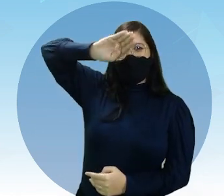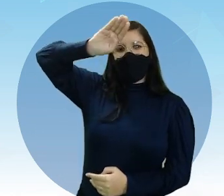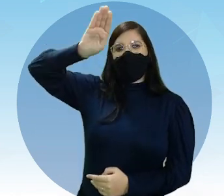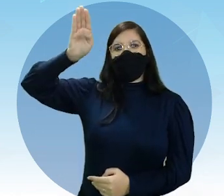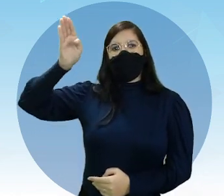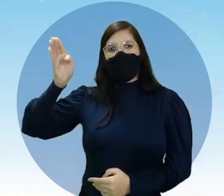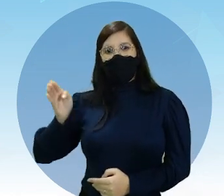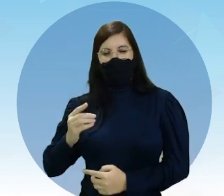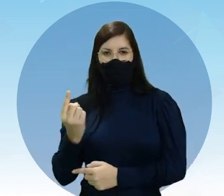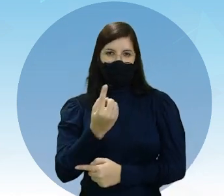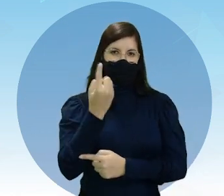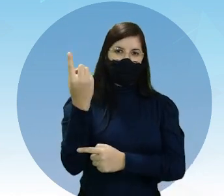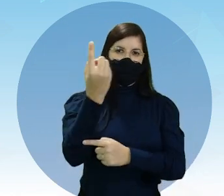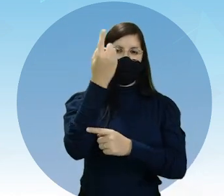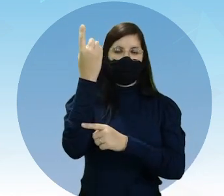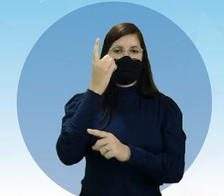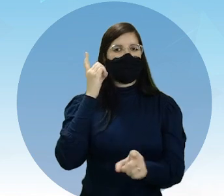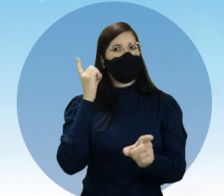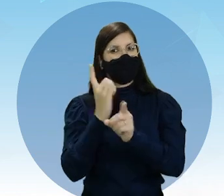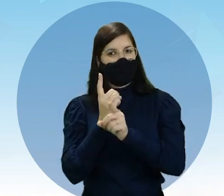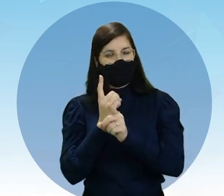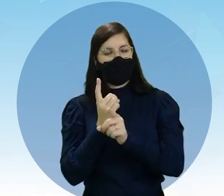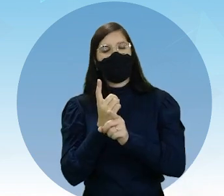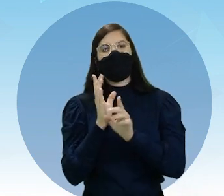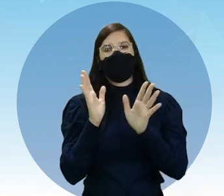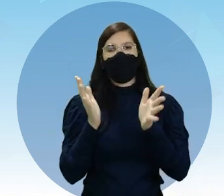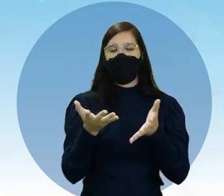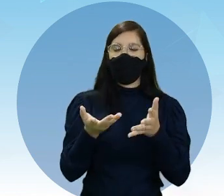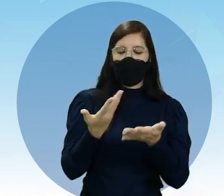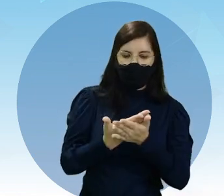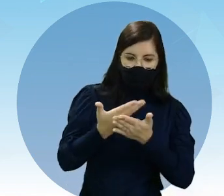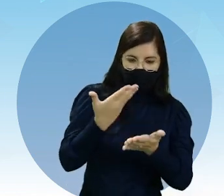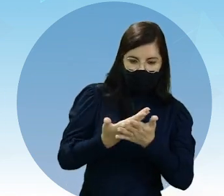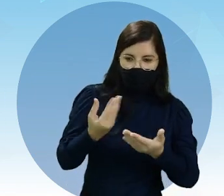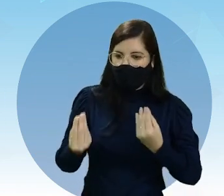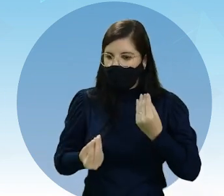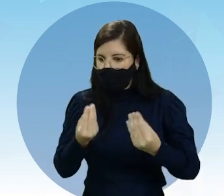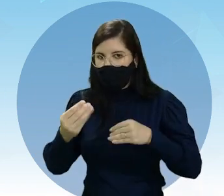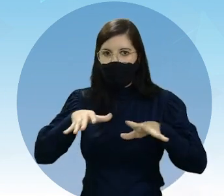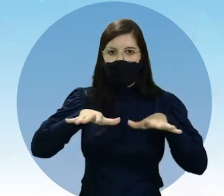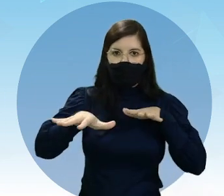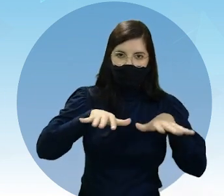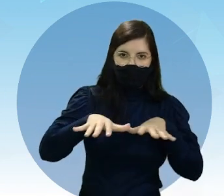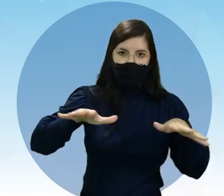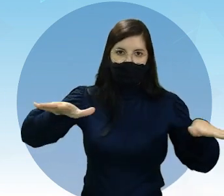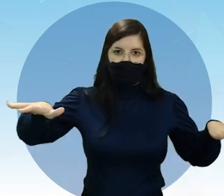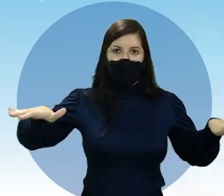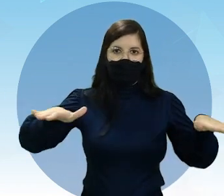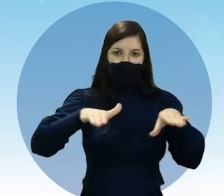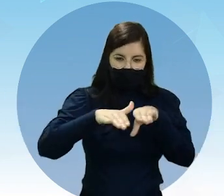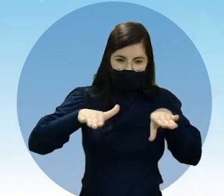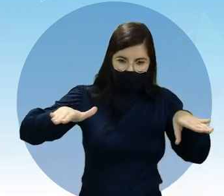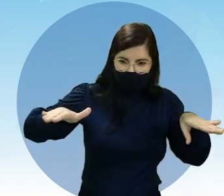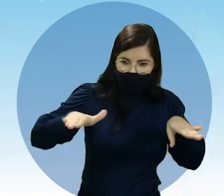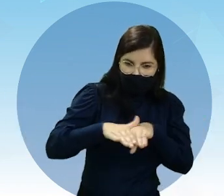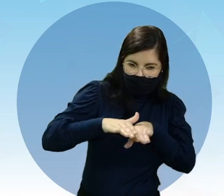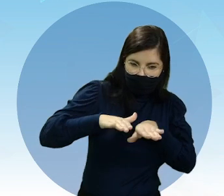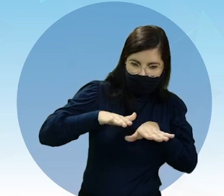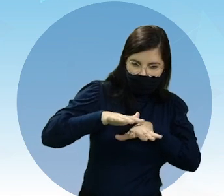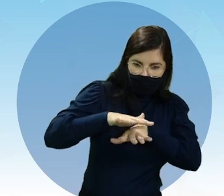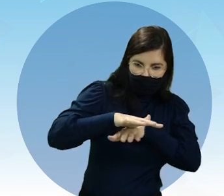que começaram a explicar como funcionava o movimento entre as placas tectônicas.